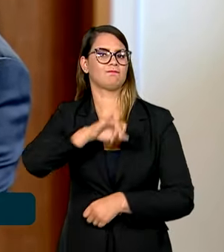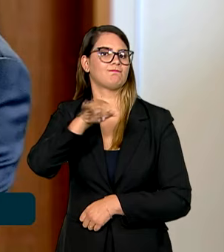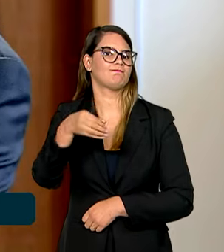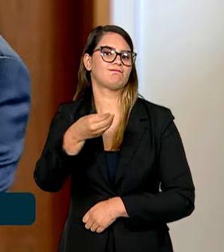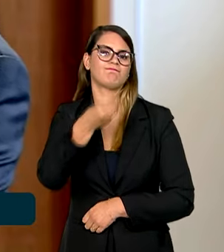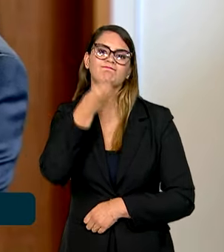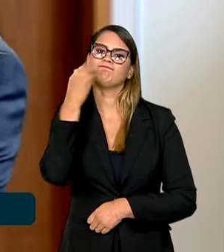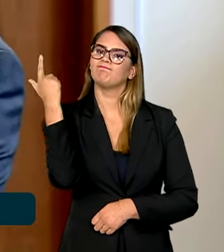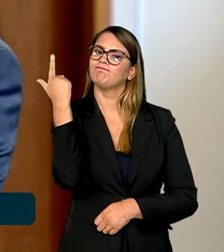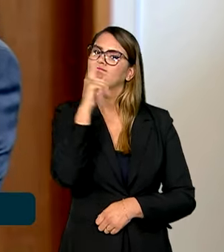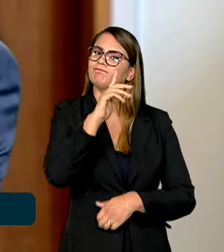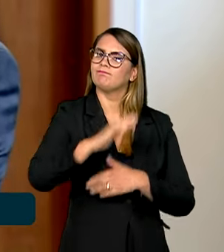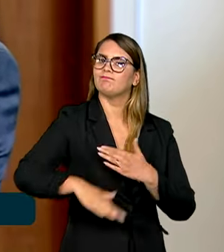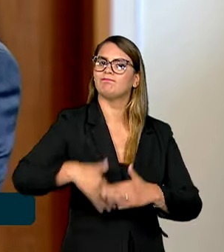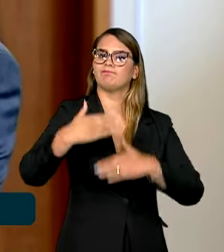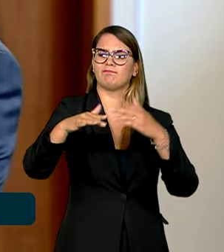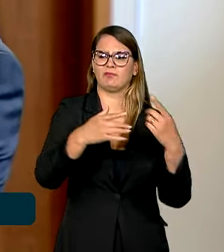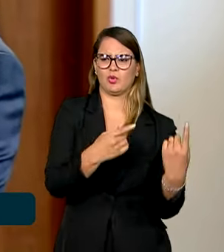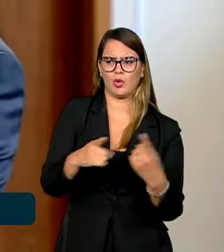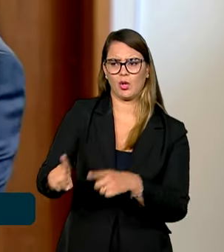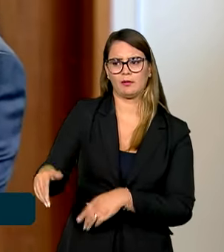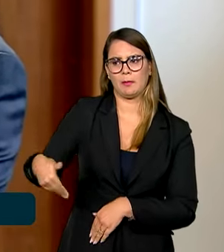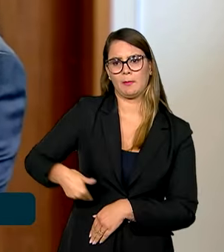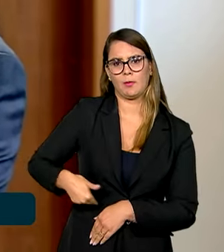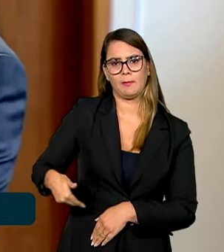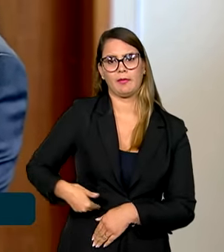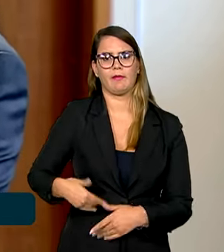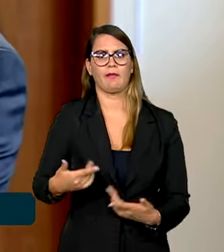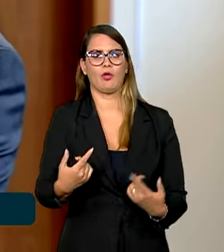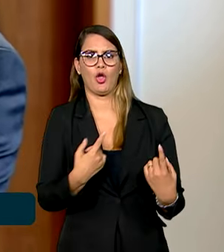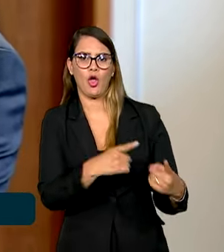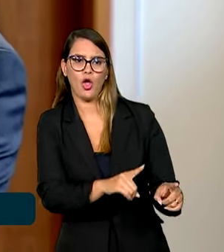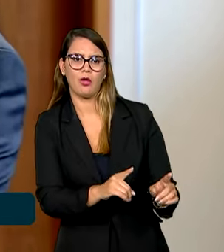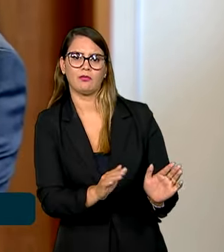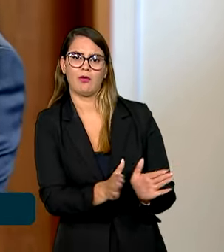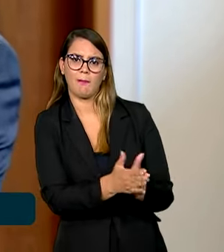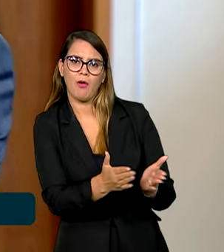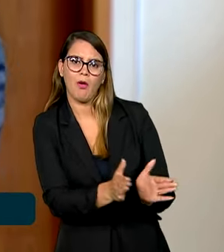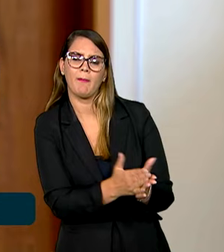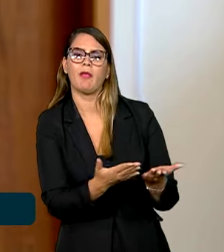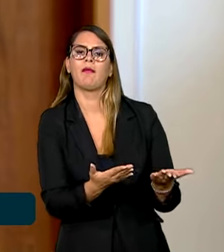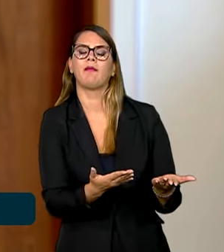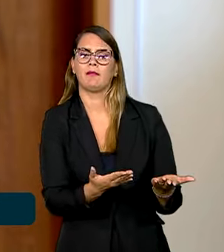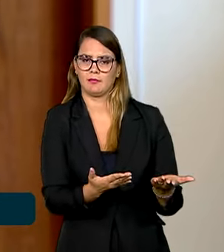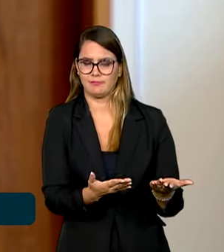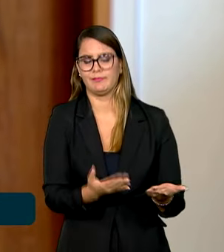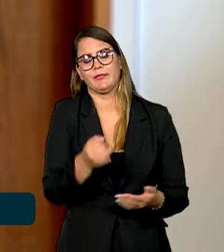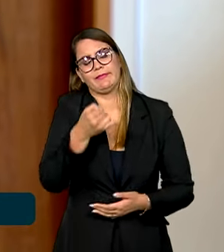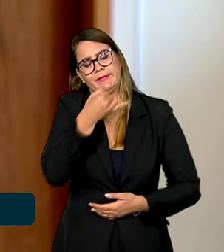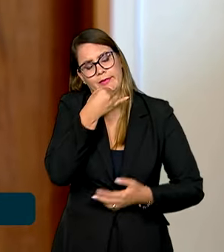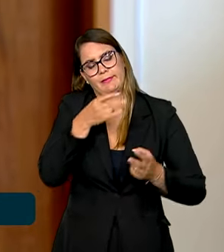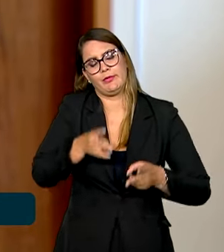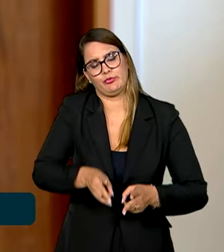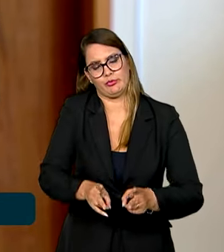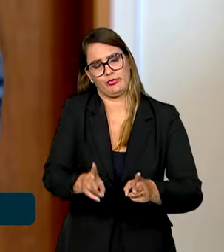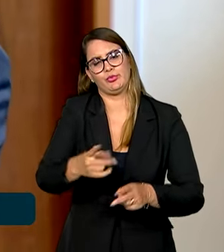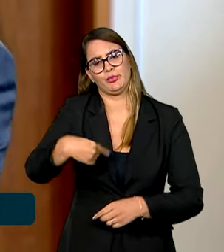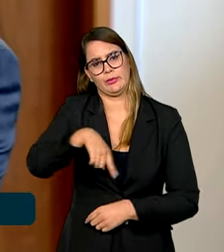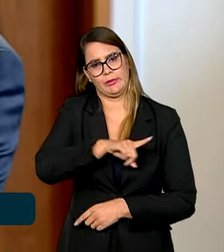crescer, combater pobreza, fome e miséria, infelizmente, que ainda campeiam na nossa sociedade.